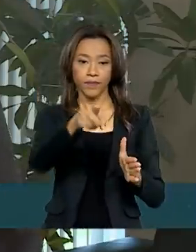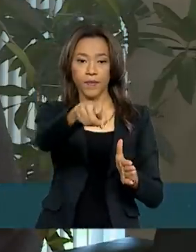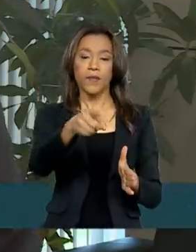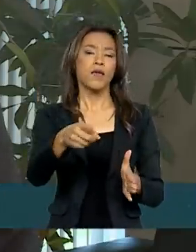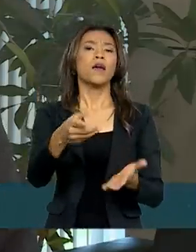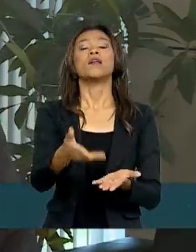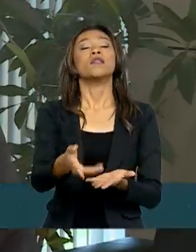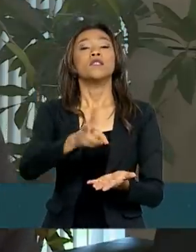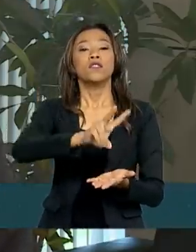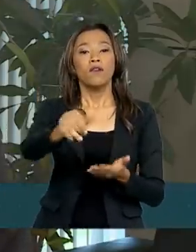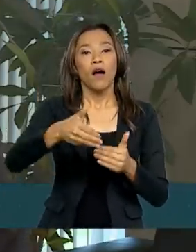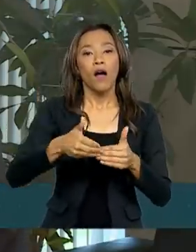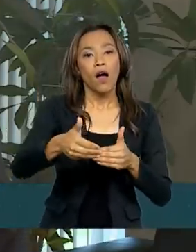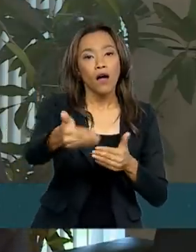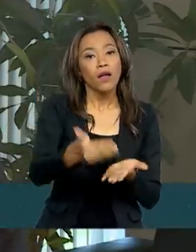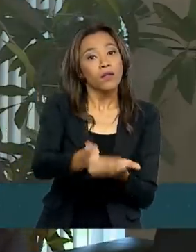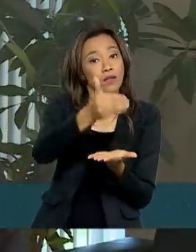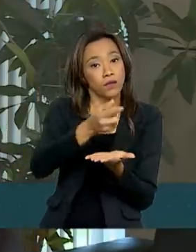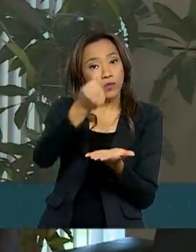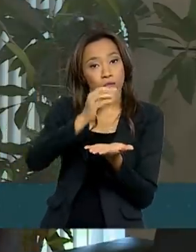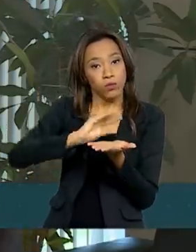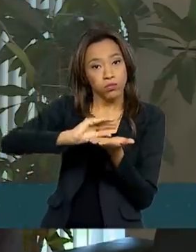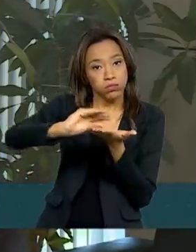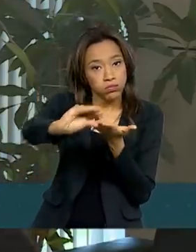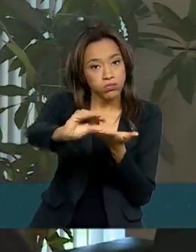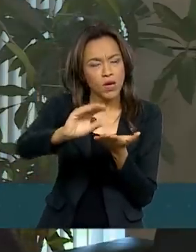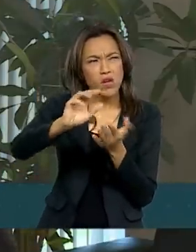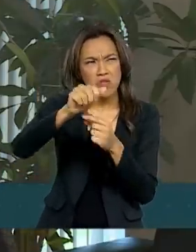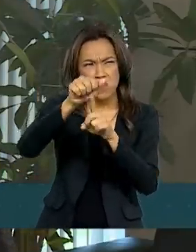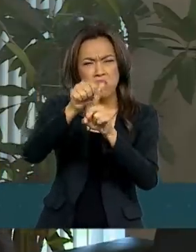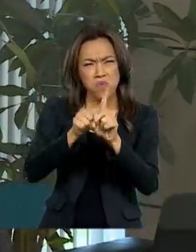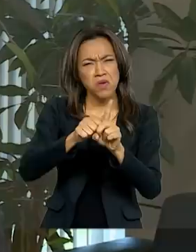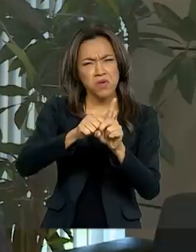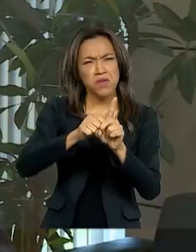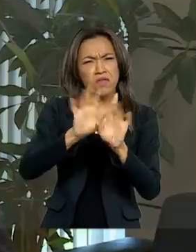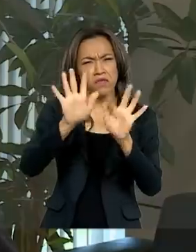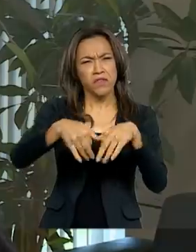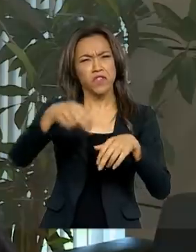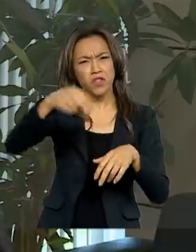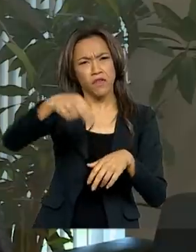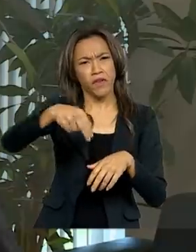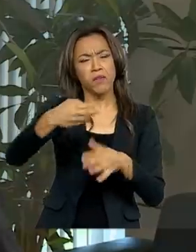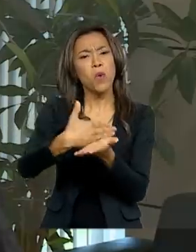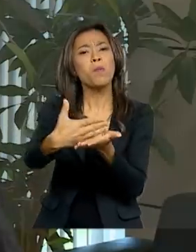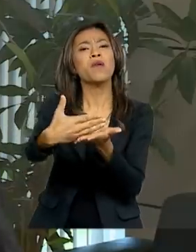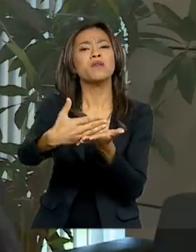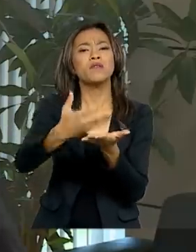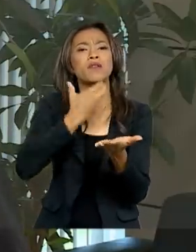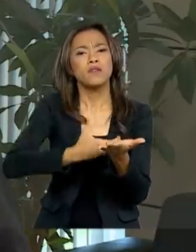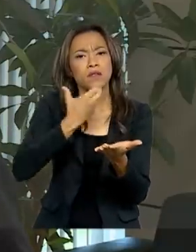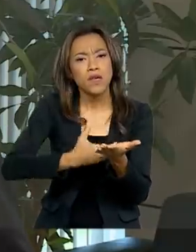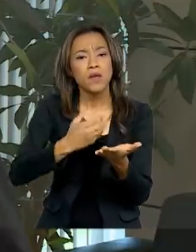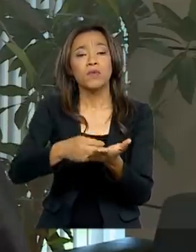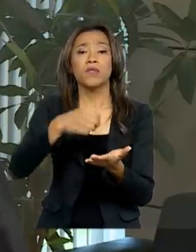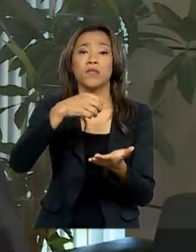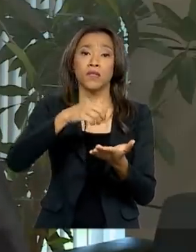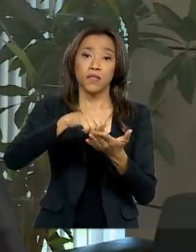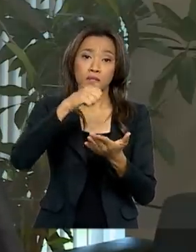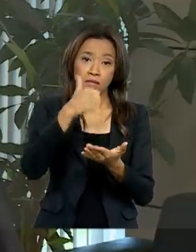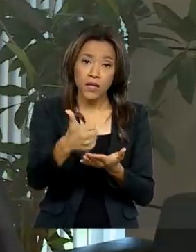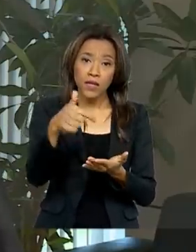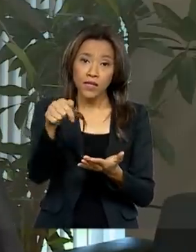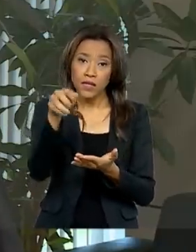para execução em 2020, já no próximo mês, final de novembro, começo de dezembro, que monta aproximadamente em 370 milhões de reais,